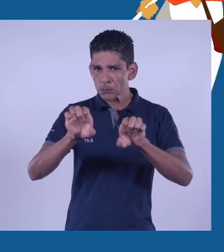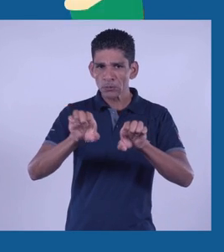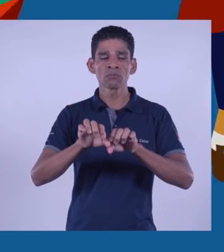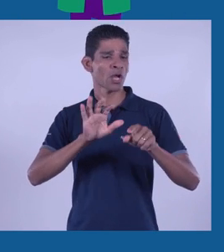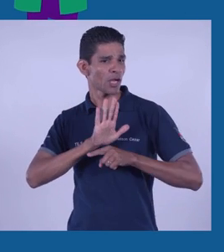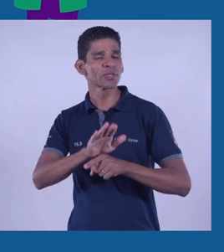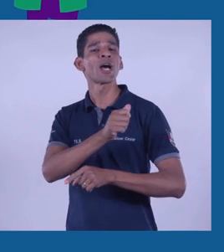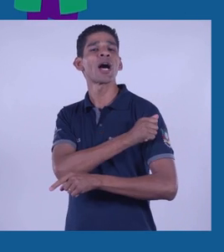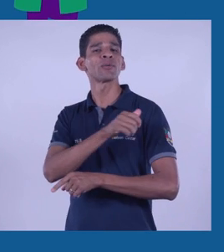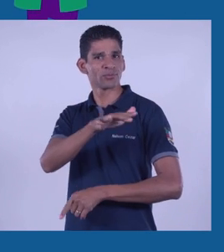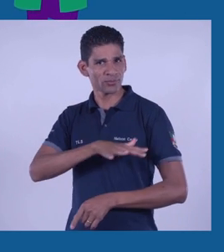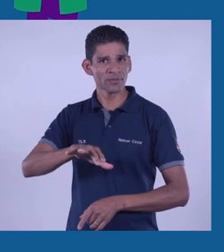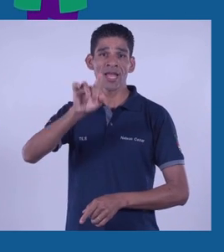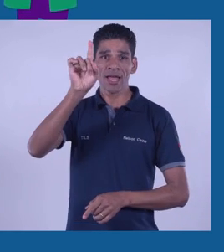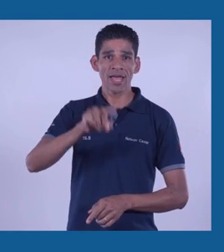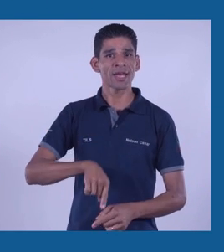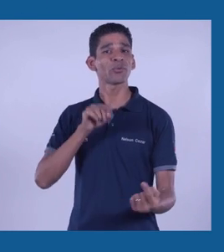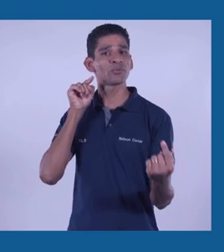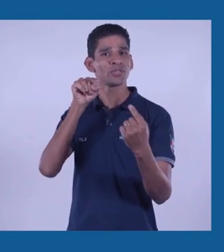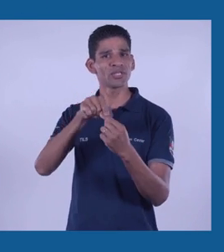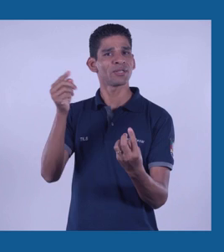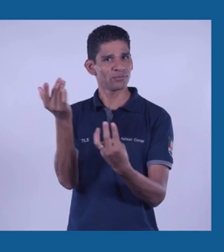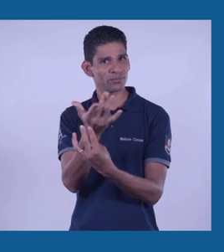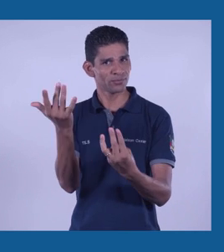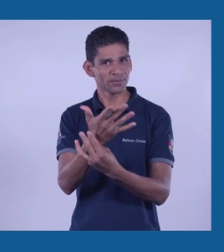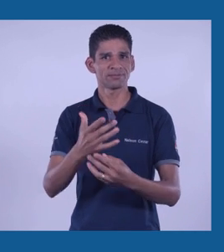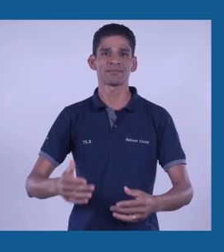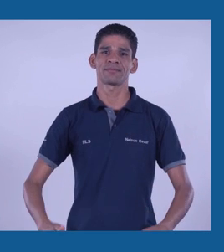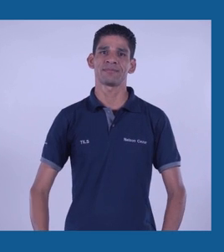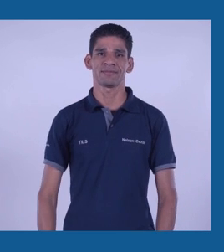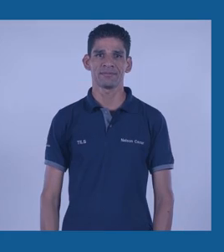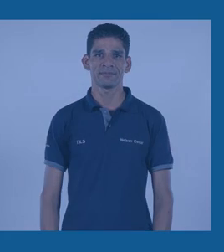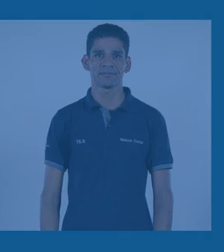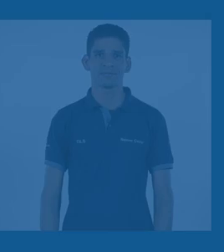políticas de atendimento aos estudantes e objetivos da instituição.